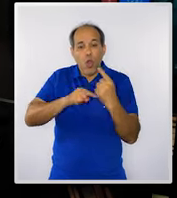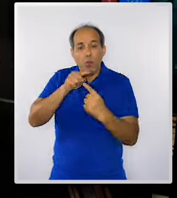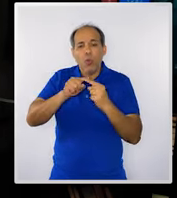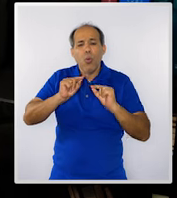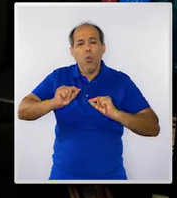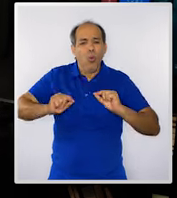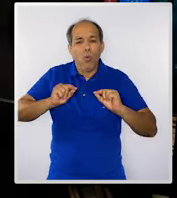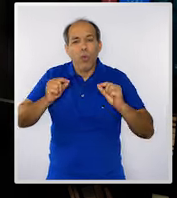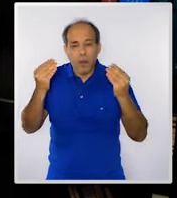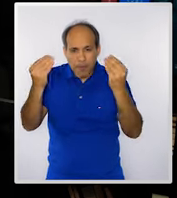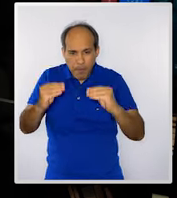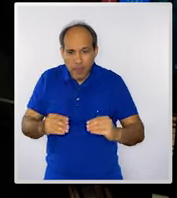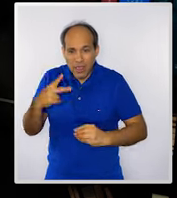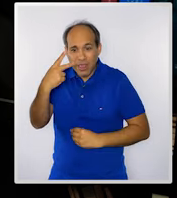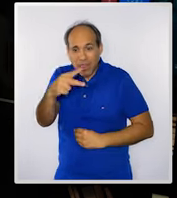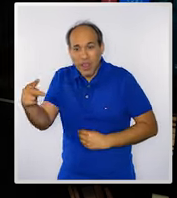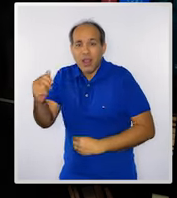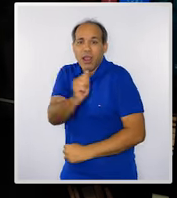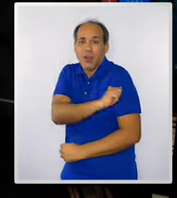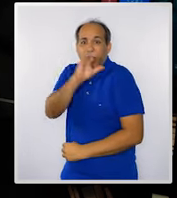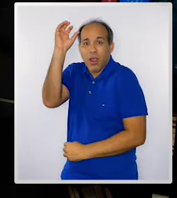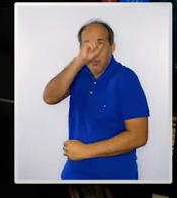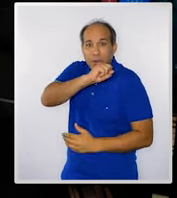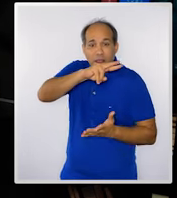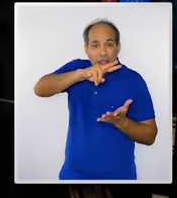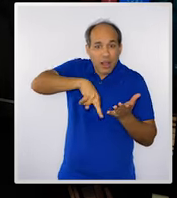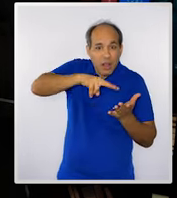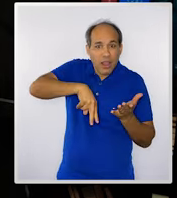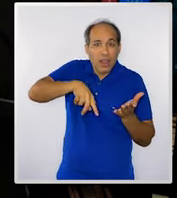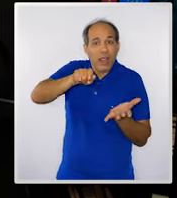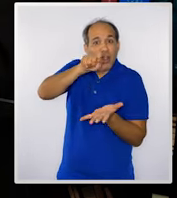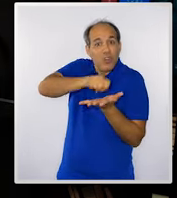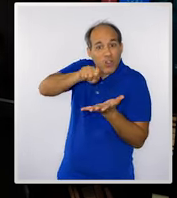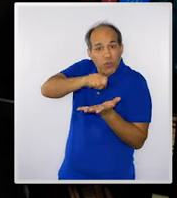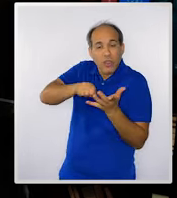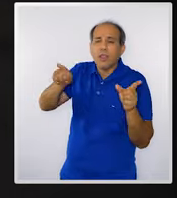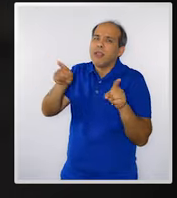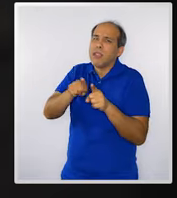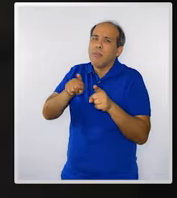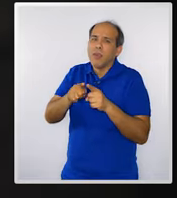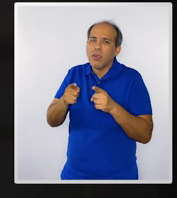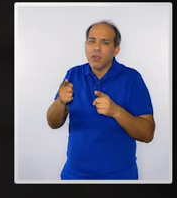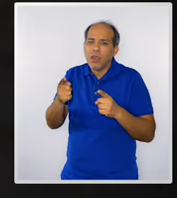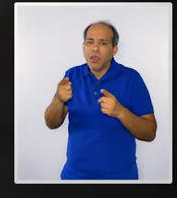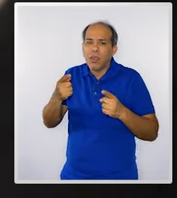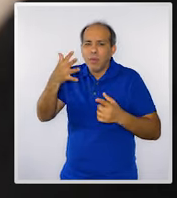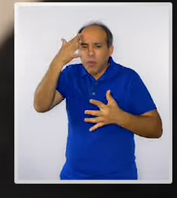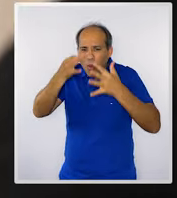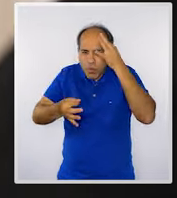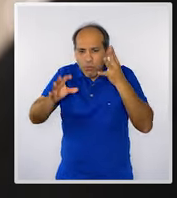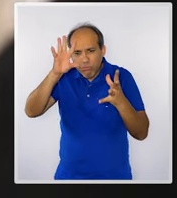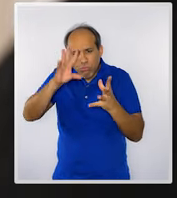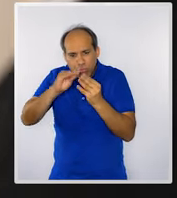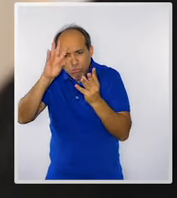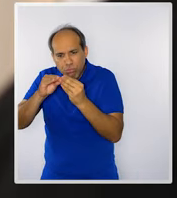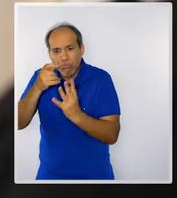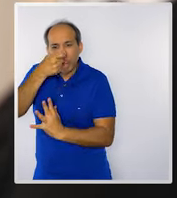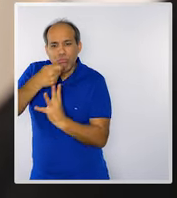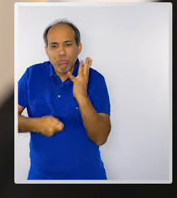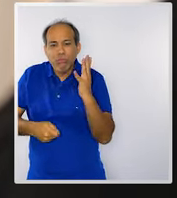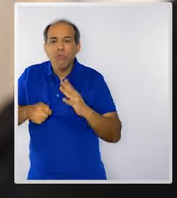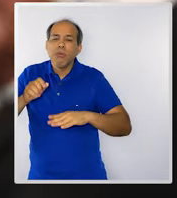estabelecida para que o aluno aprenda a ler, a escrever, a interpretar o texto, ela